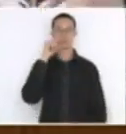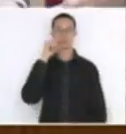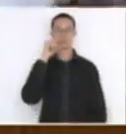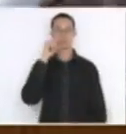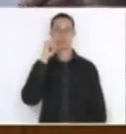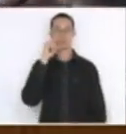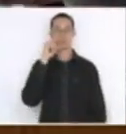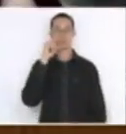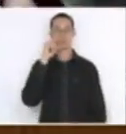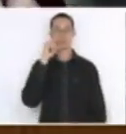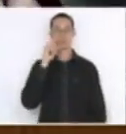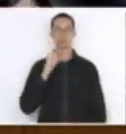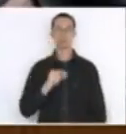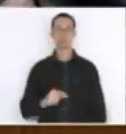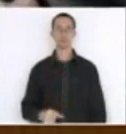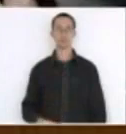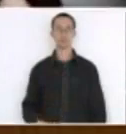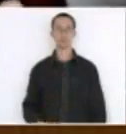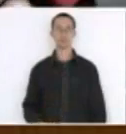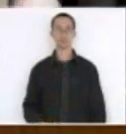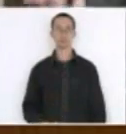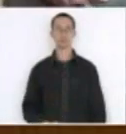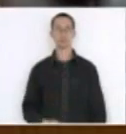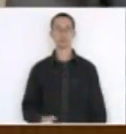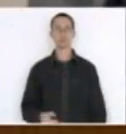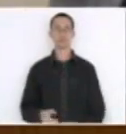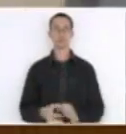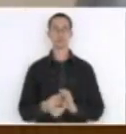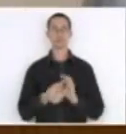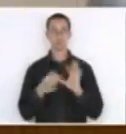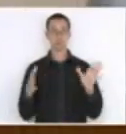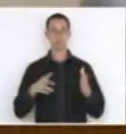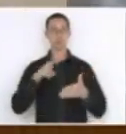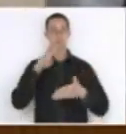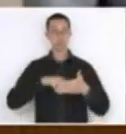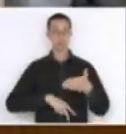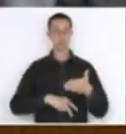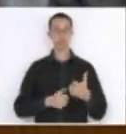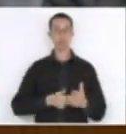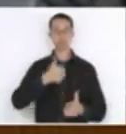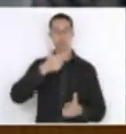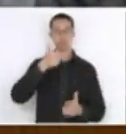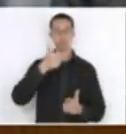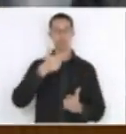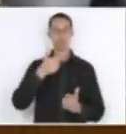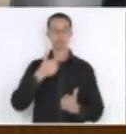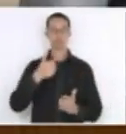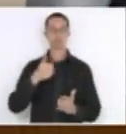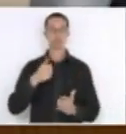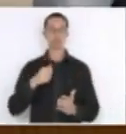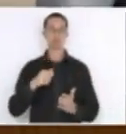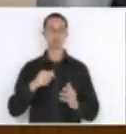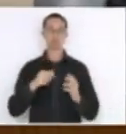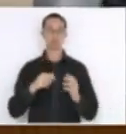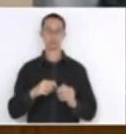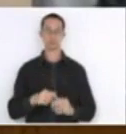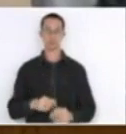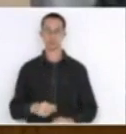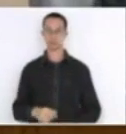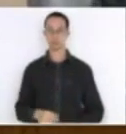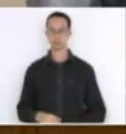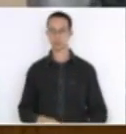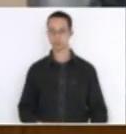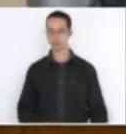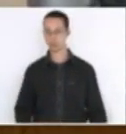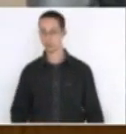permissão, eu vou fazer a leitura do primeiro requerimento, que trata-se do destaque de